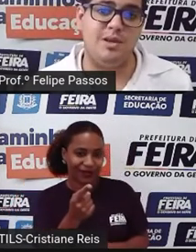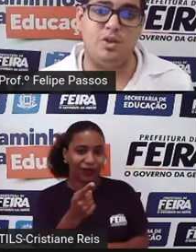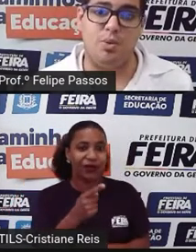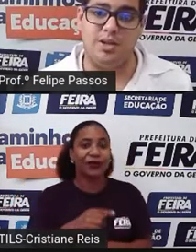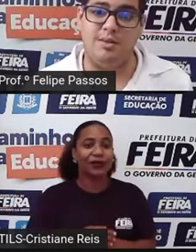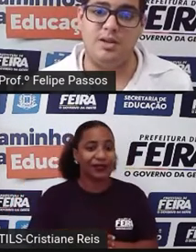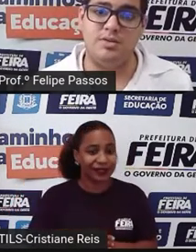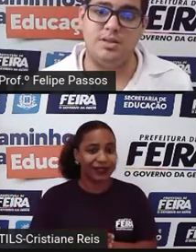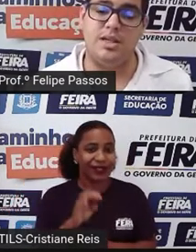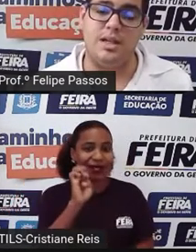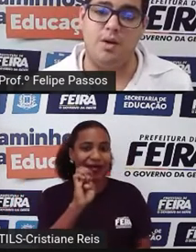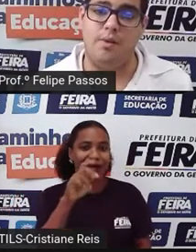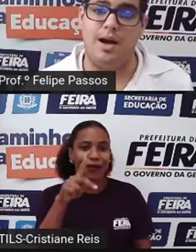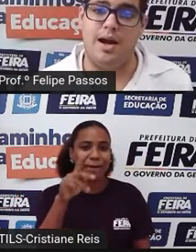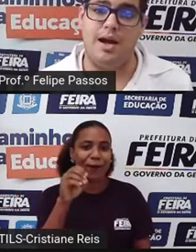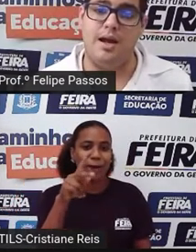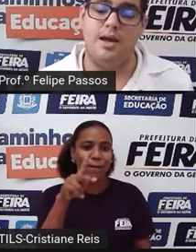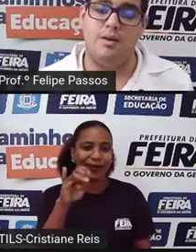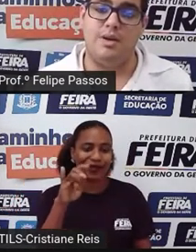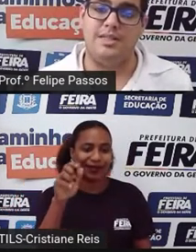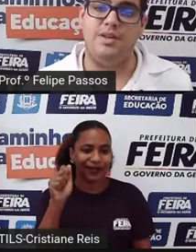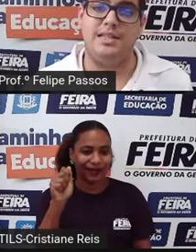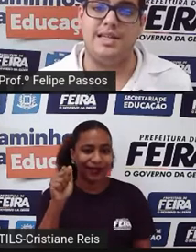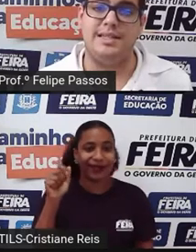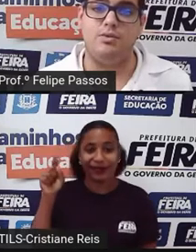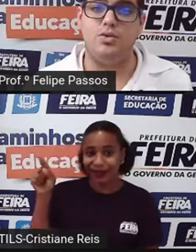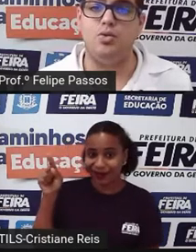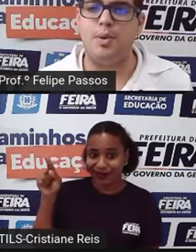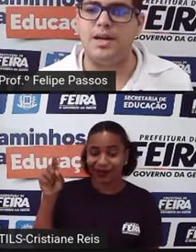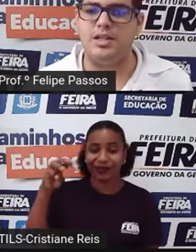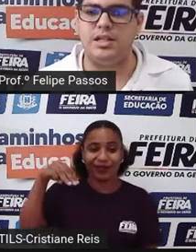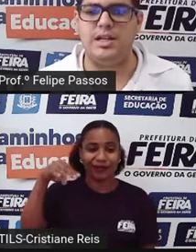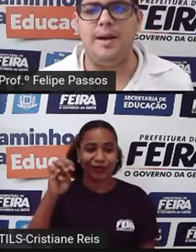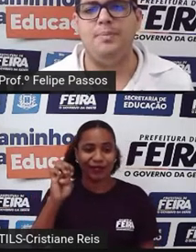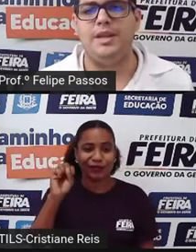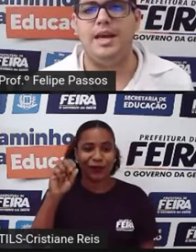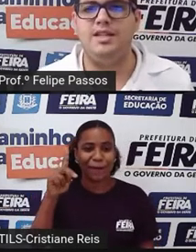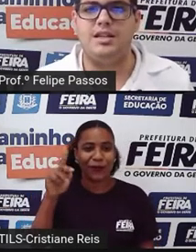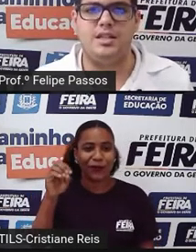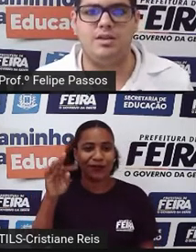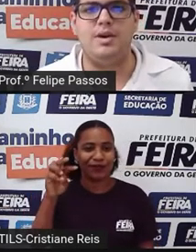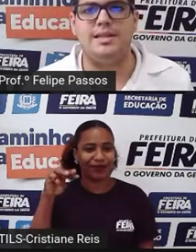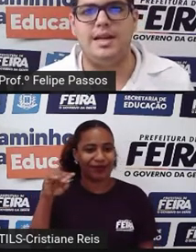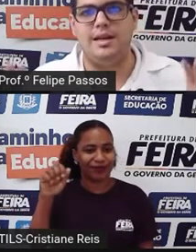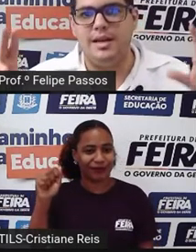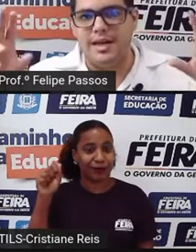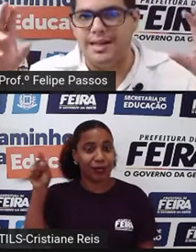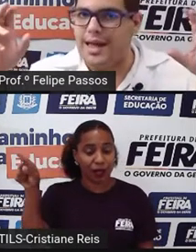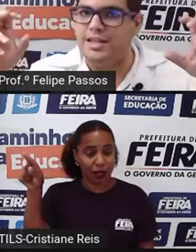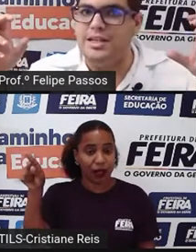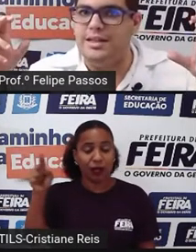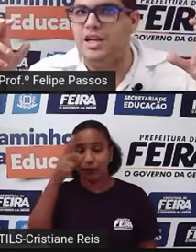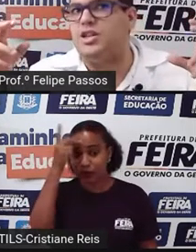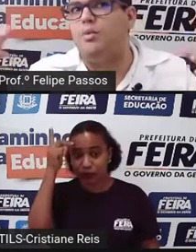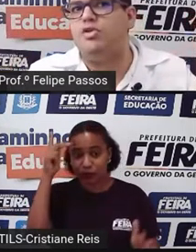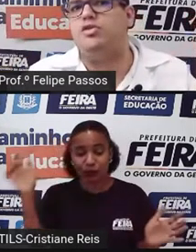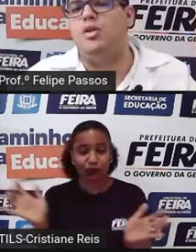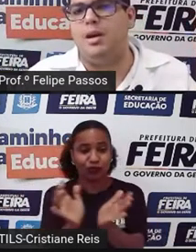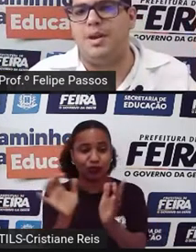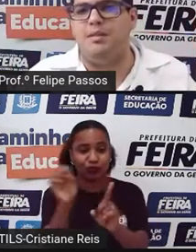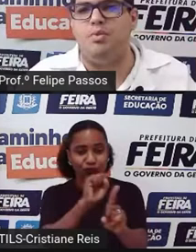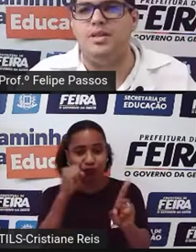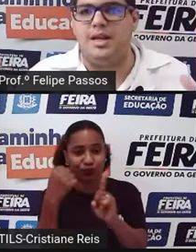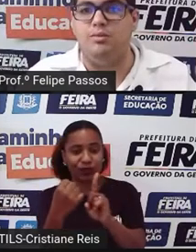povos mesopotâmicos. Então, é uma civilização super antiga. E eles já tinham essa ideia de deixar uma